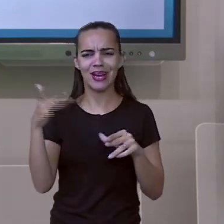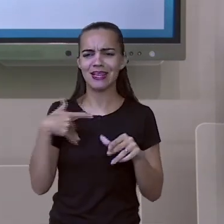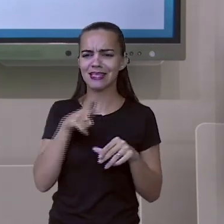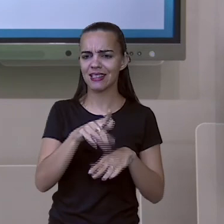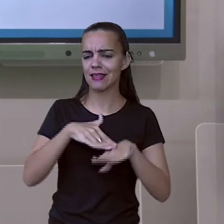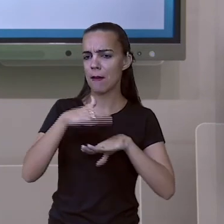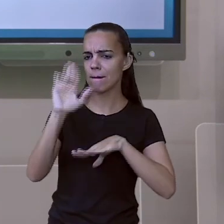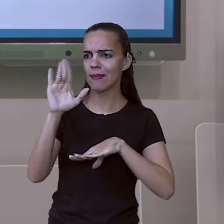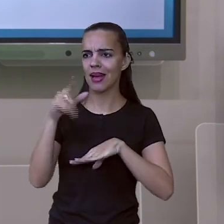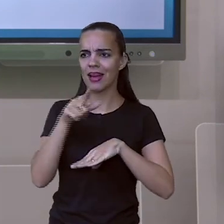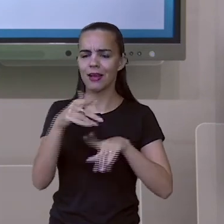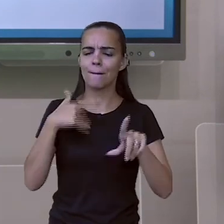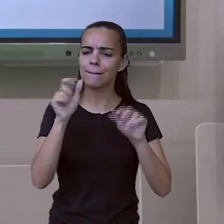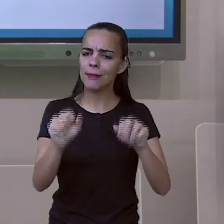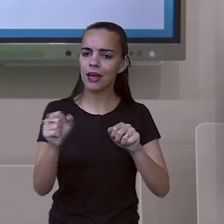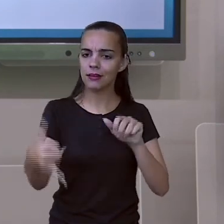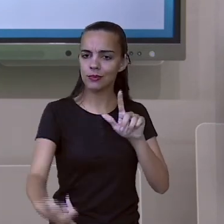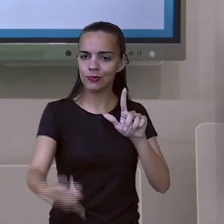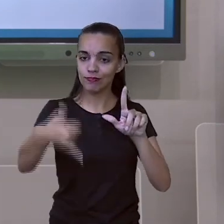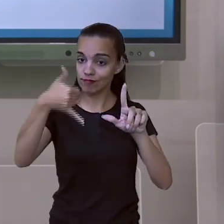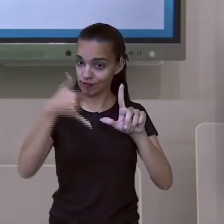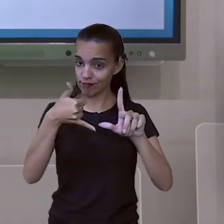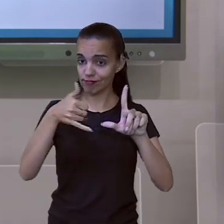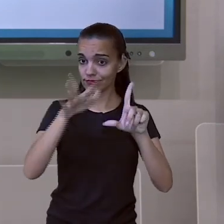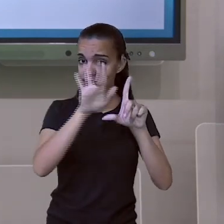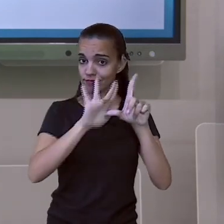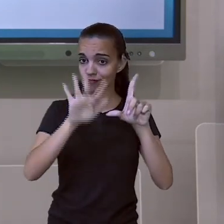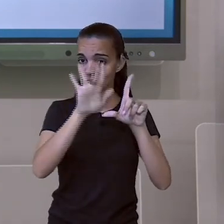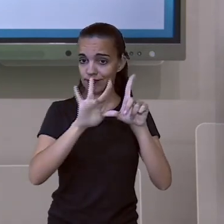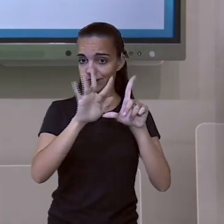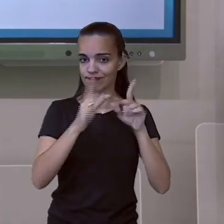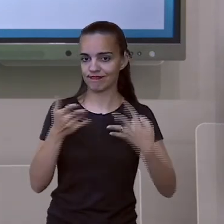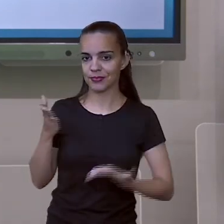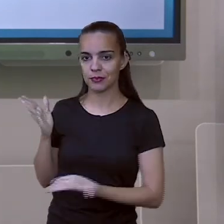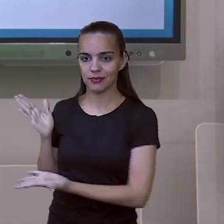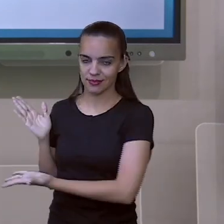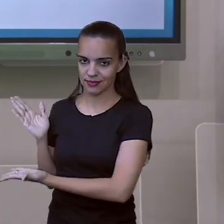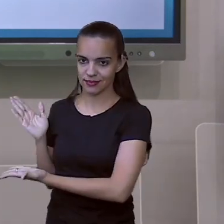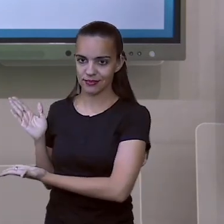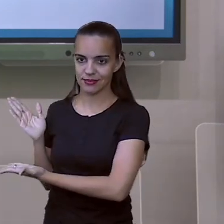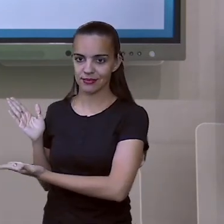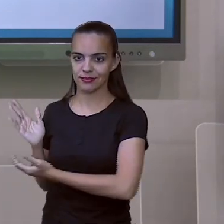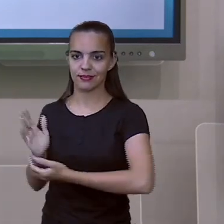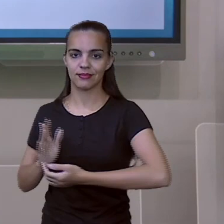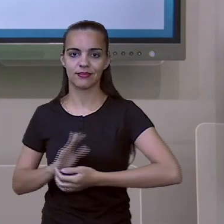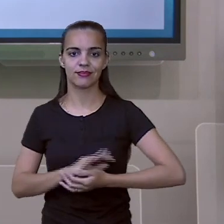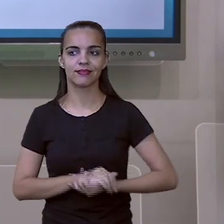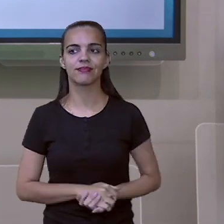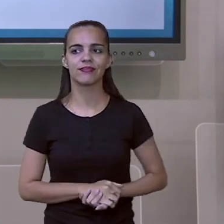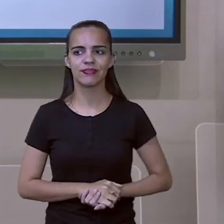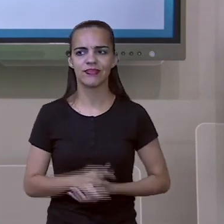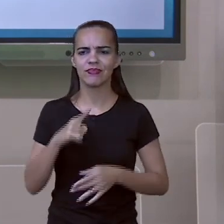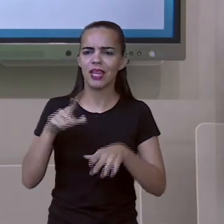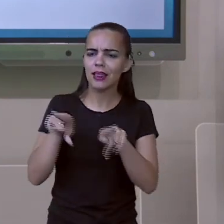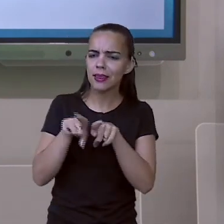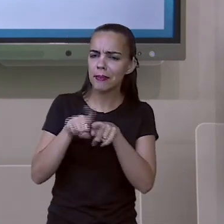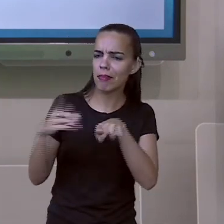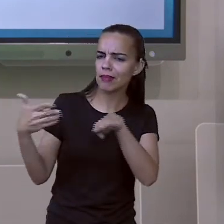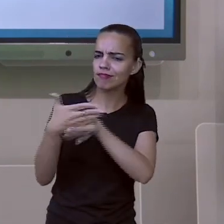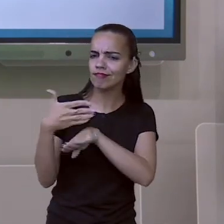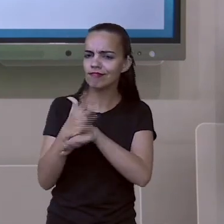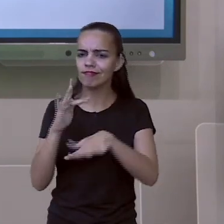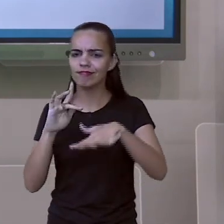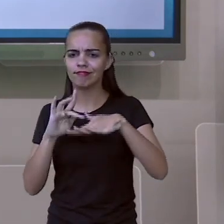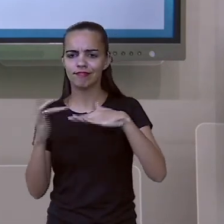aponte a câmera do seu celular na imagem que aparece no canto da tela. Ah, e não se esqueça, se inscreva no nosso